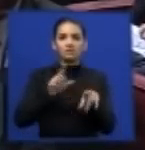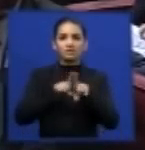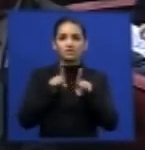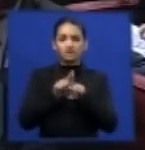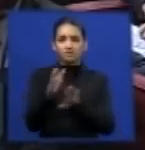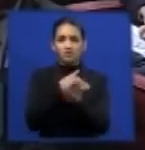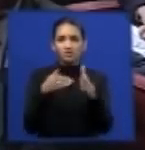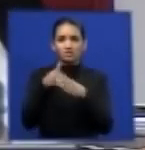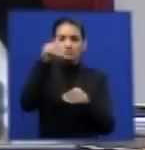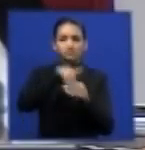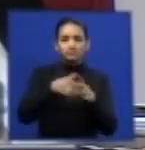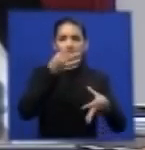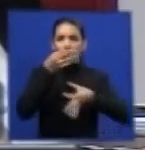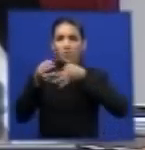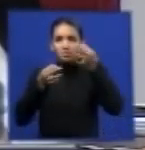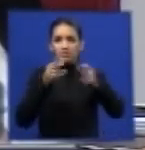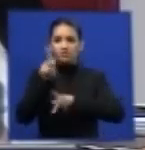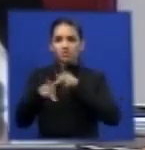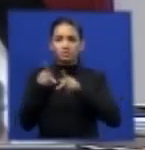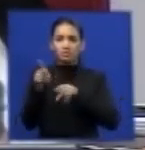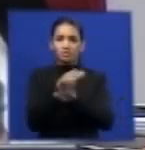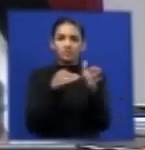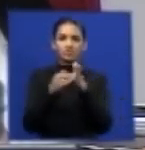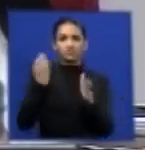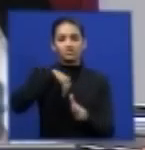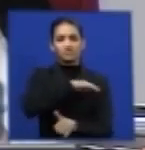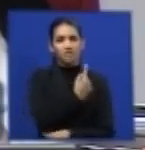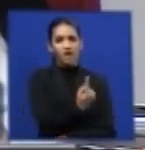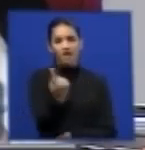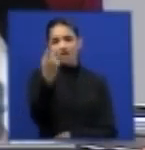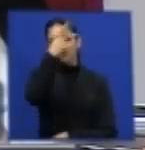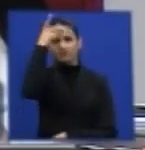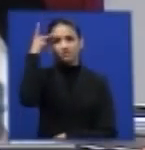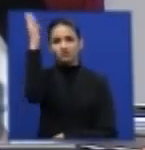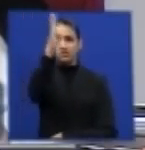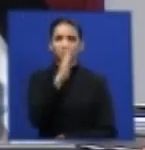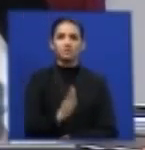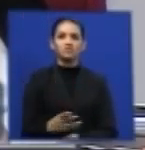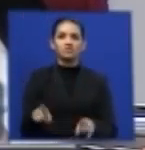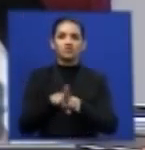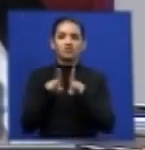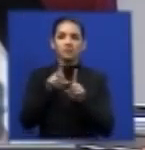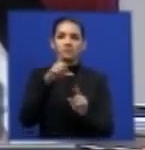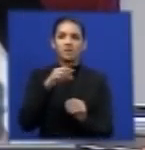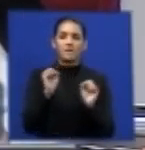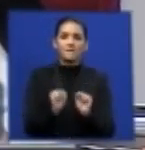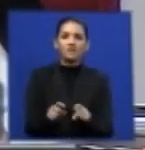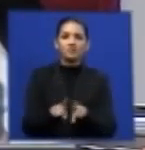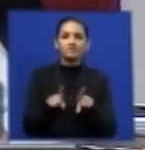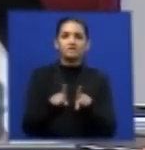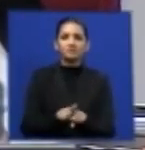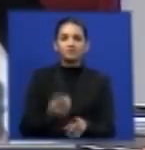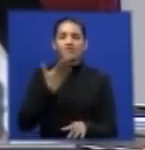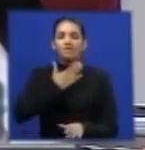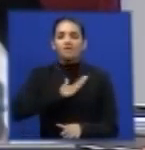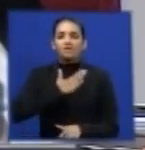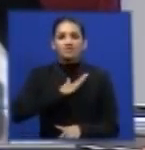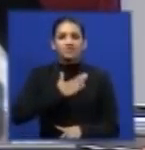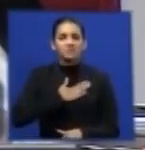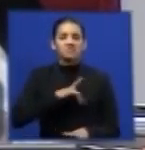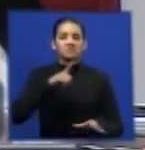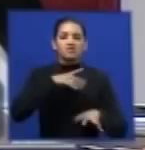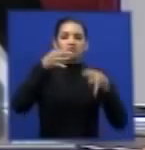brasileira para que todos nós cidadãos cada um de nós cidadãos brasileiros possamos ir dormir certos de que somos